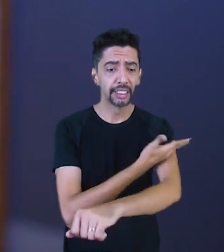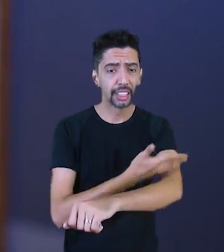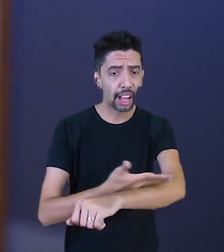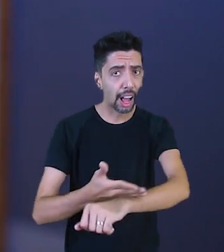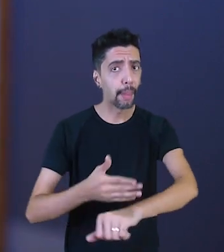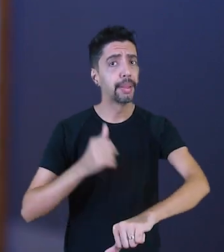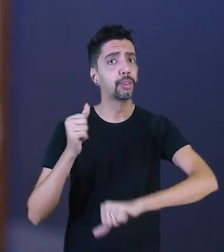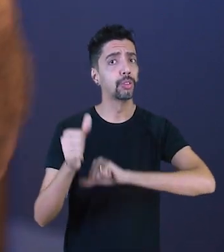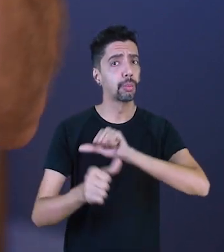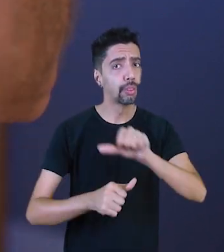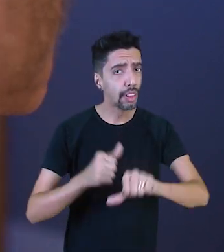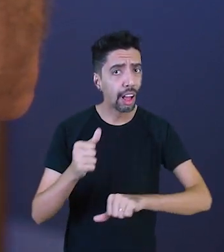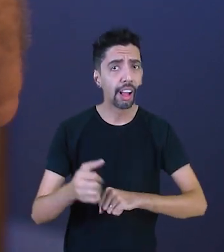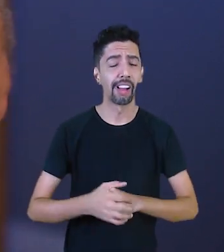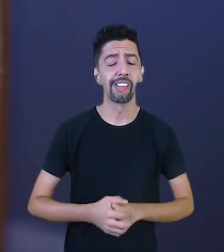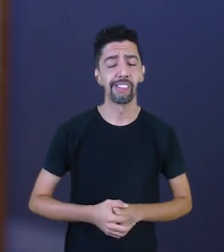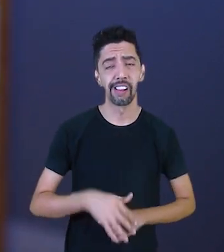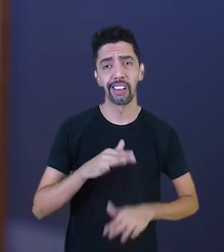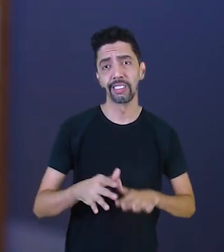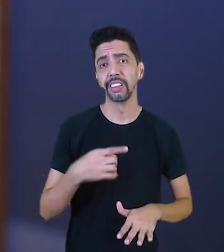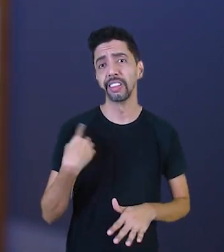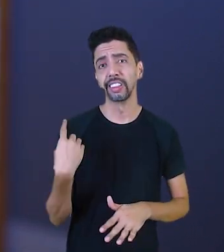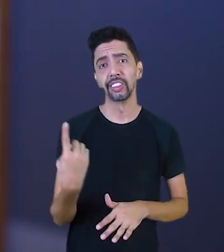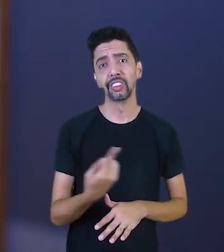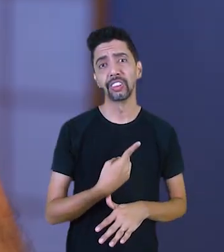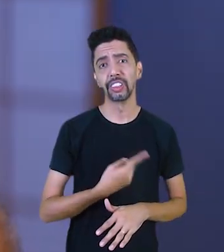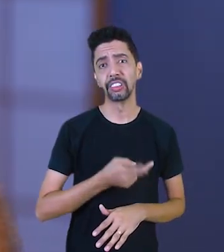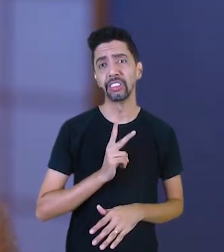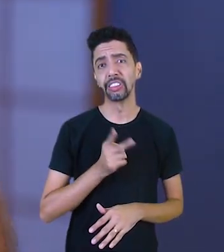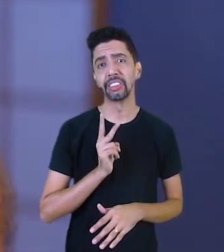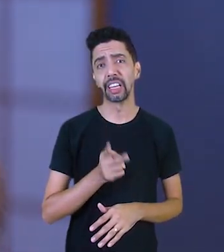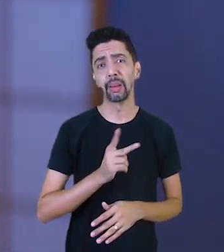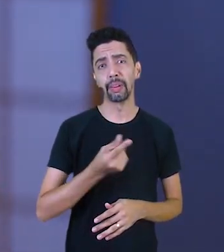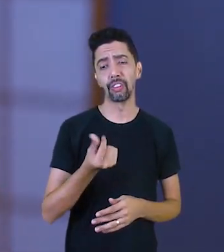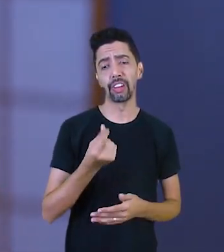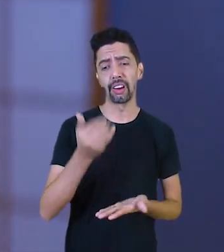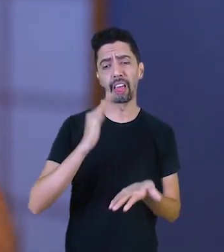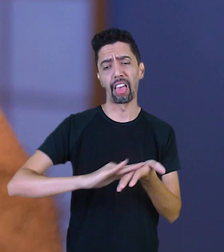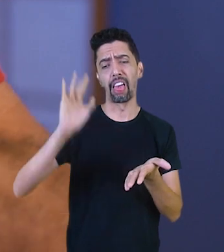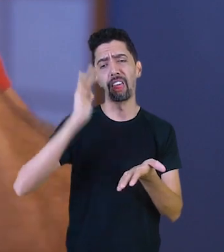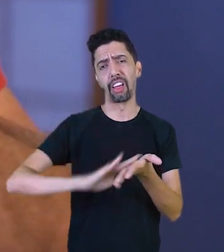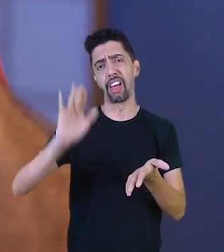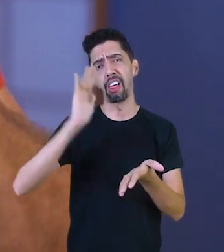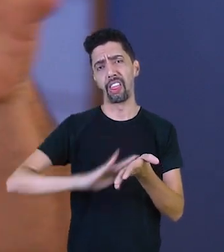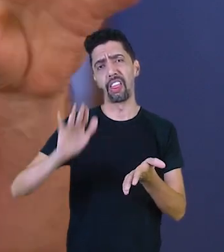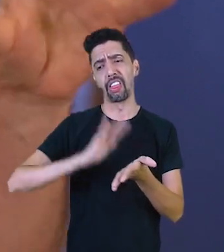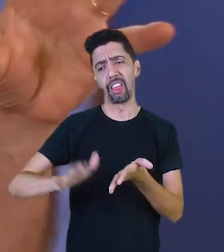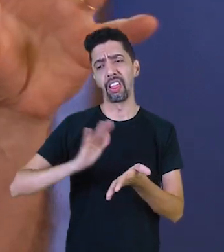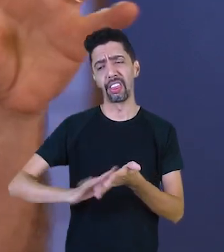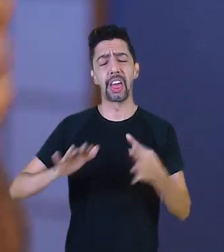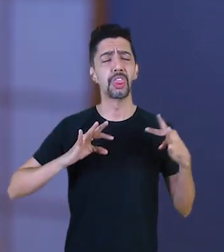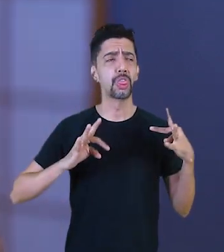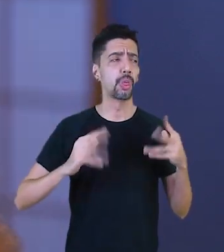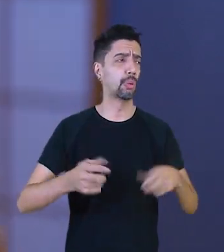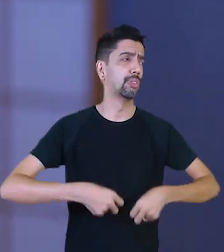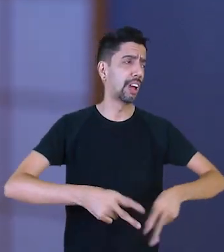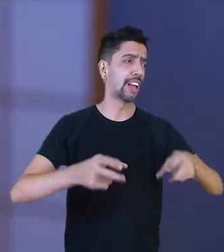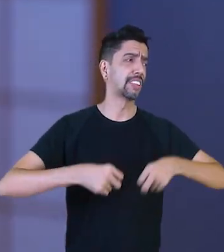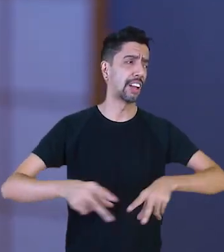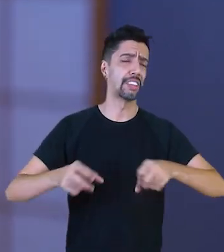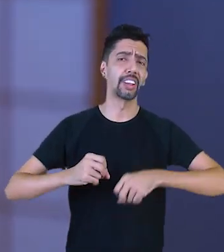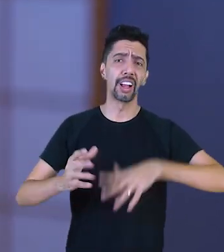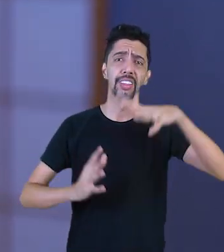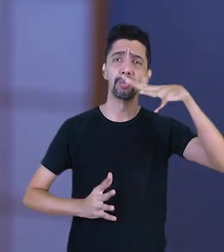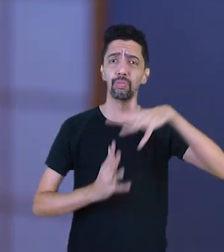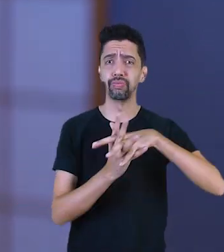trabalhamos as economias necessárias. Há muito desperdício em todos os itens. Há muito